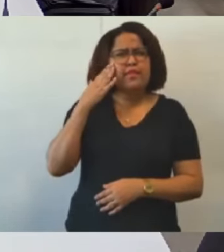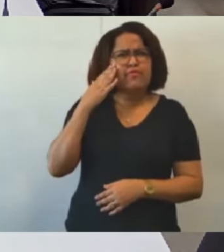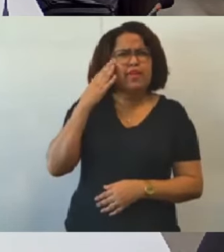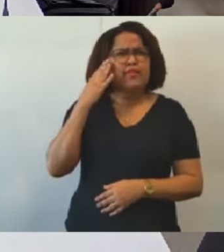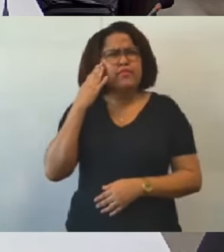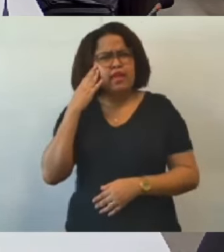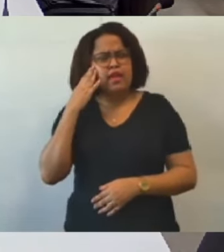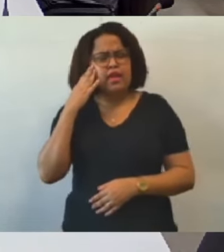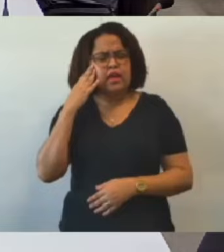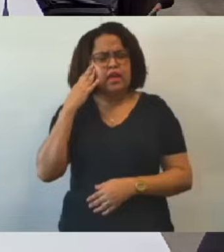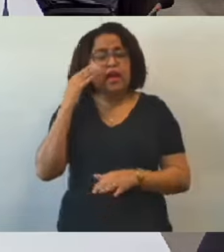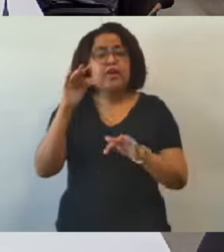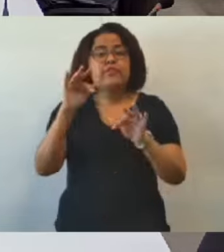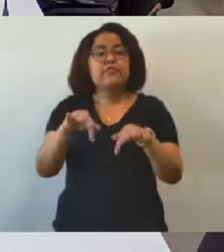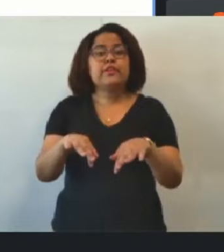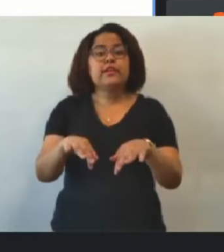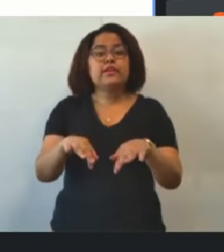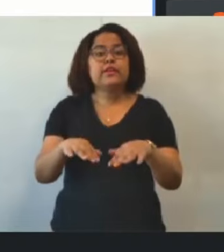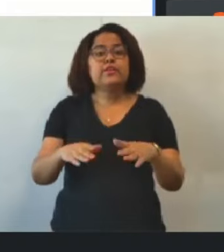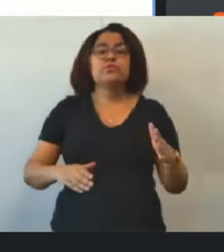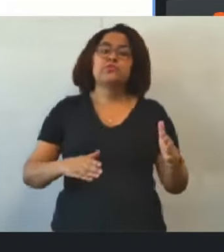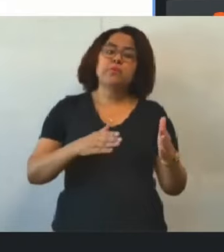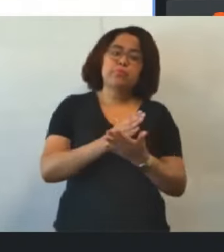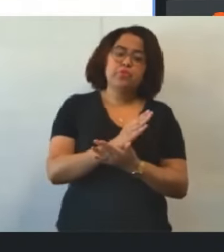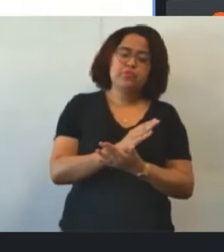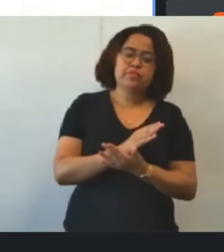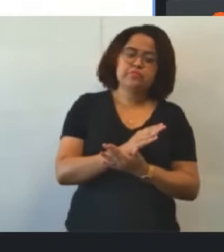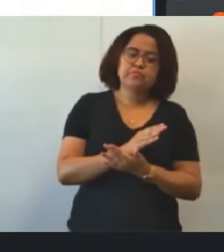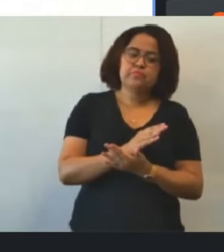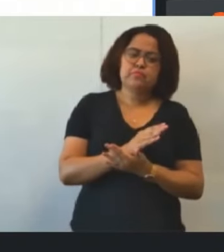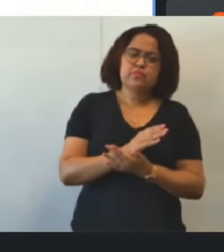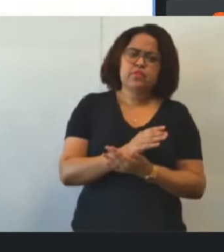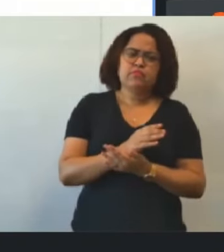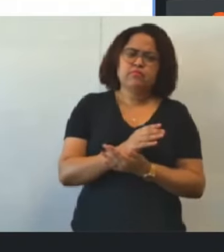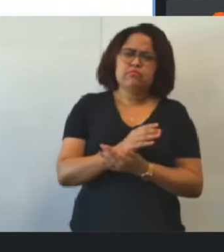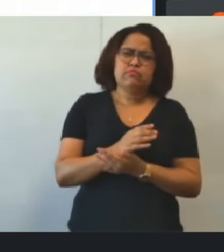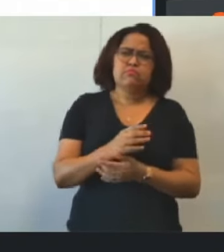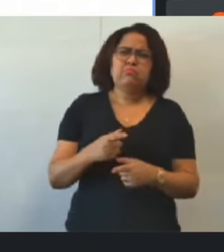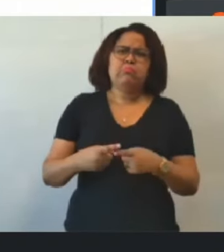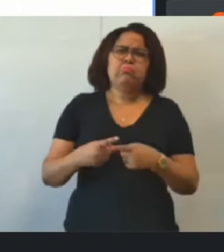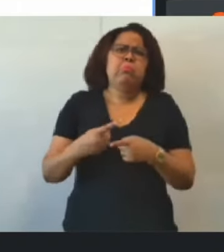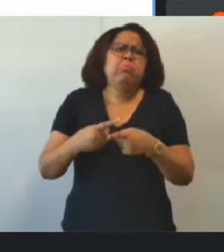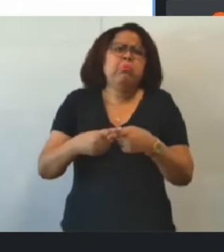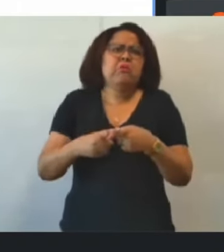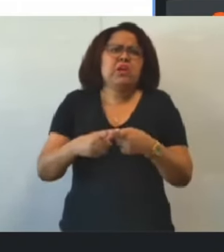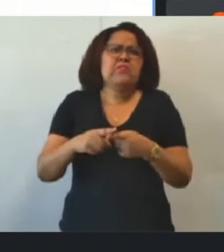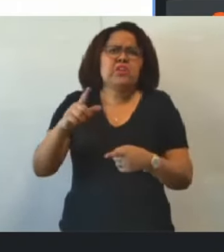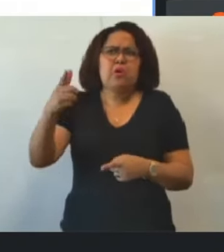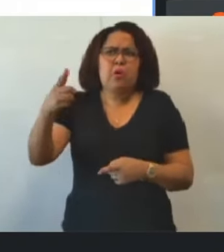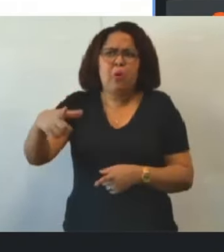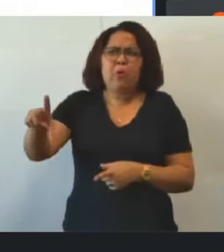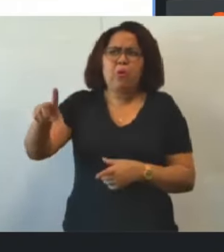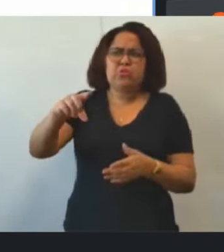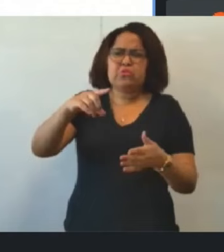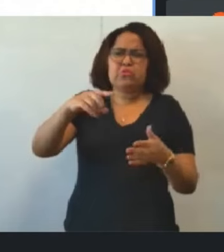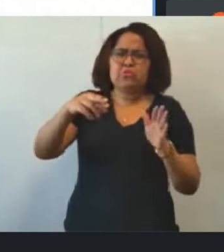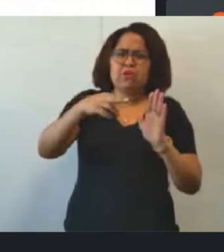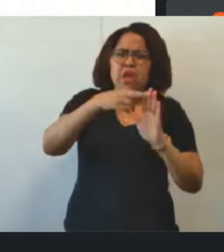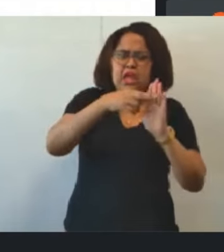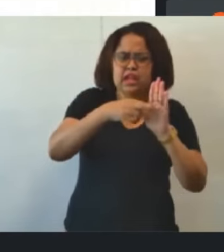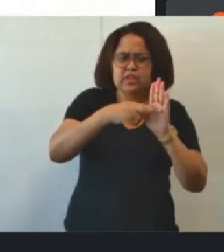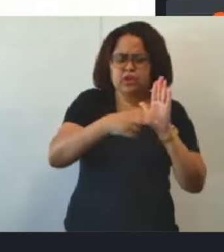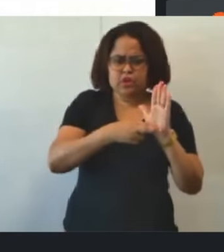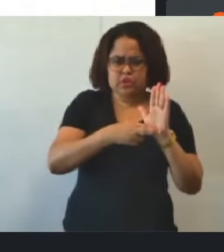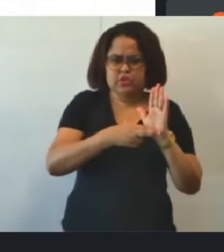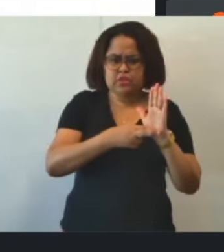finalidade. Nós vamos aprovar. E aí não tem por que ter outro. Se a gente está botando... Não é, vereador Ilan?